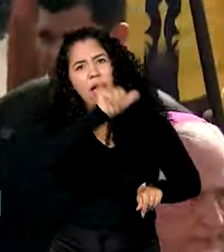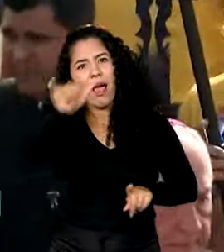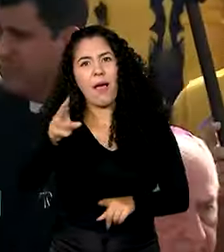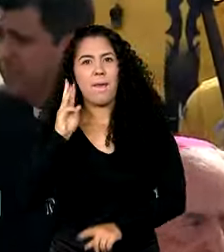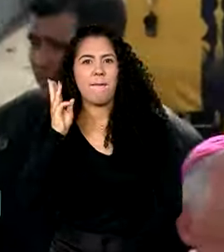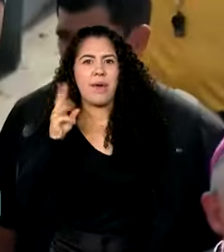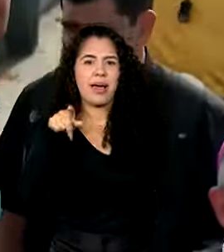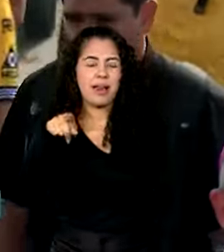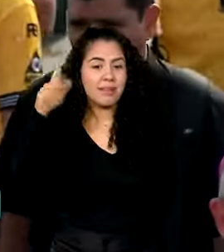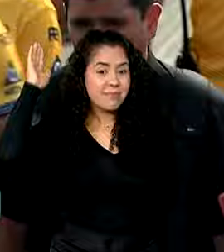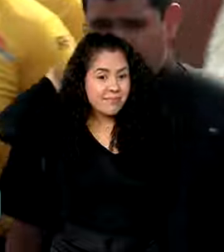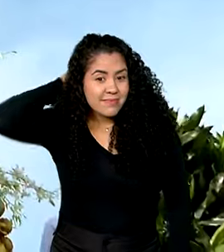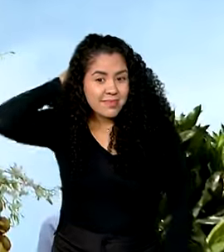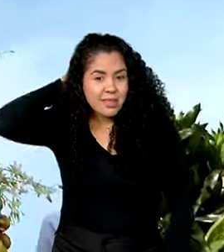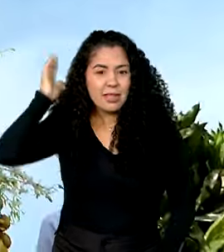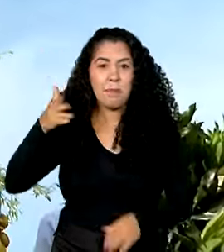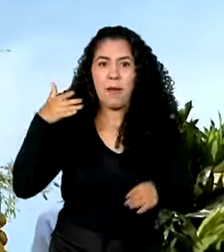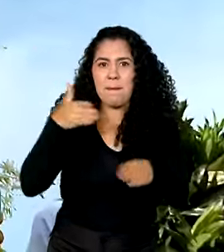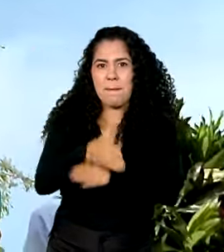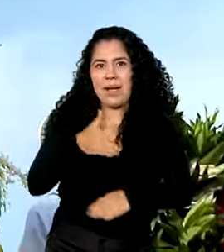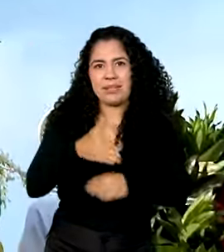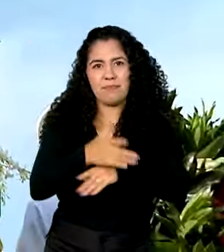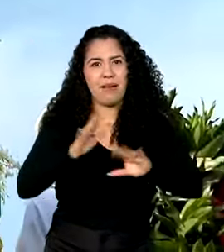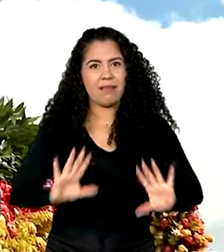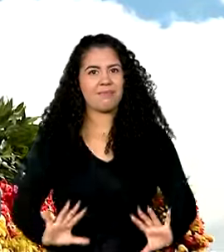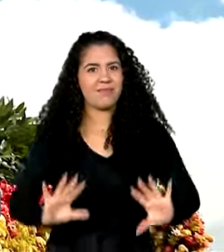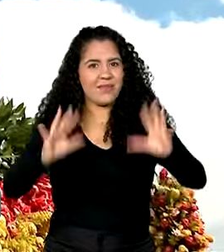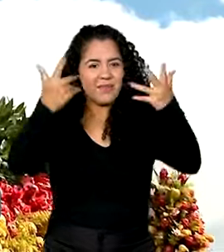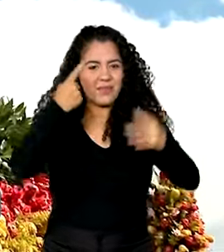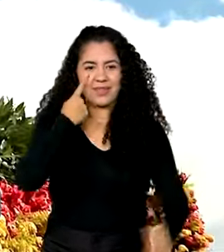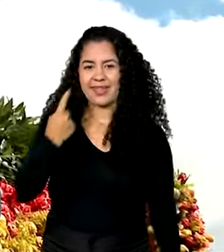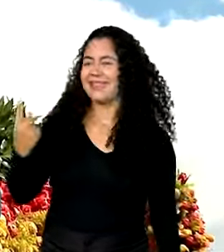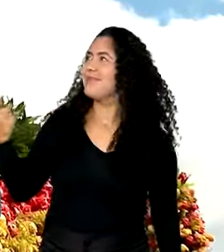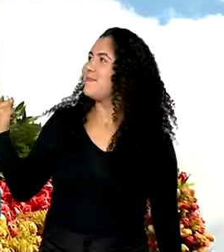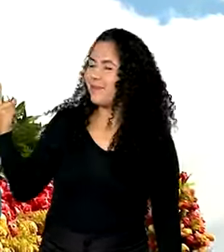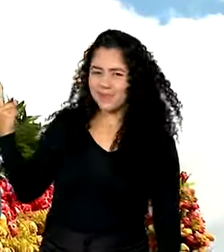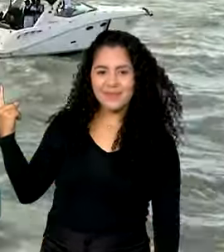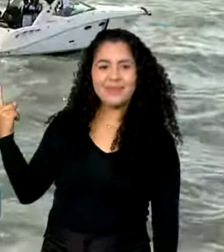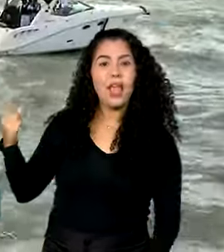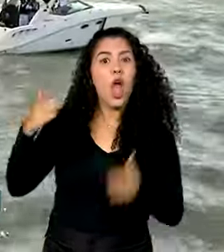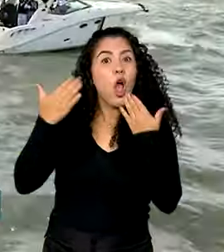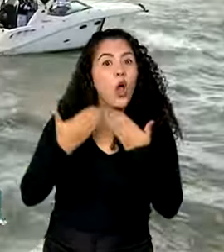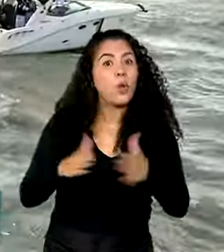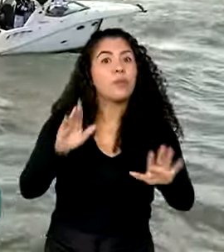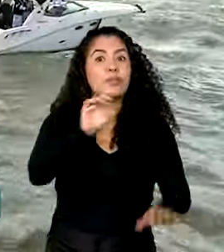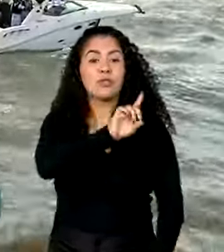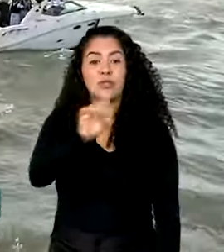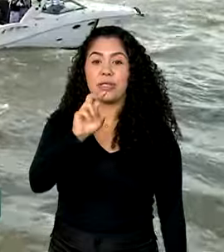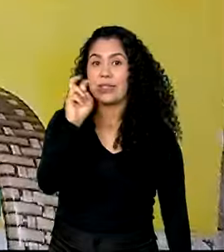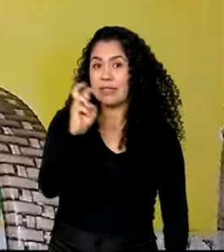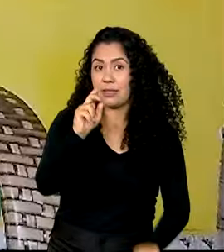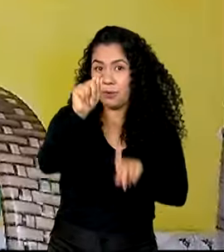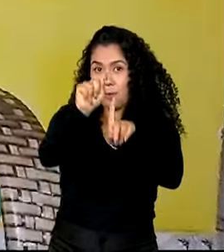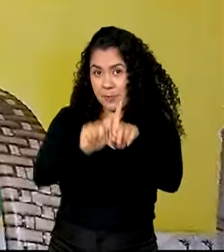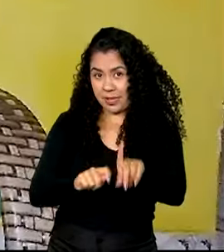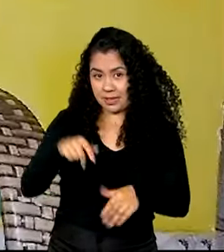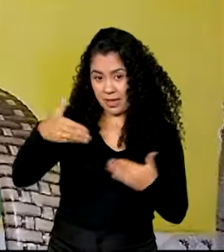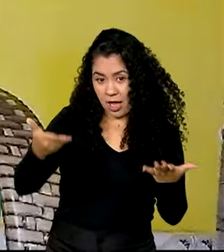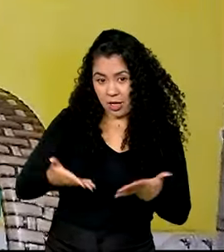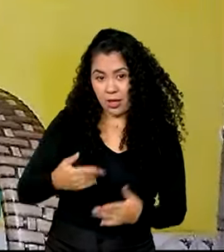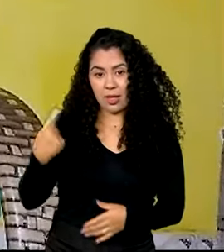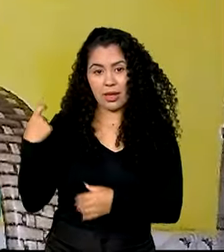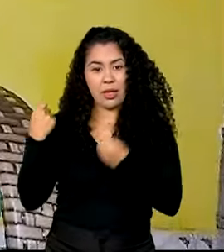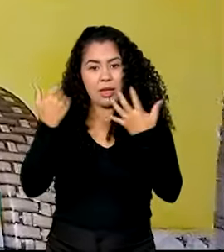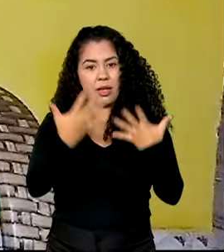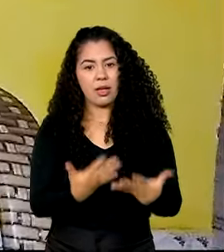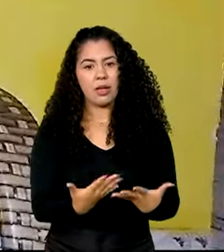do Sírio de Nazaré. A maior procissão do mundo teve início no dia 5 deste mês. Quando eu estou